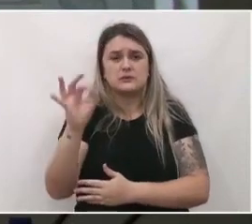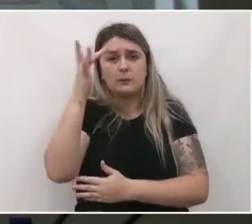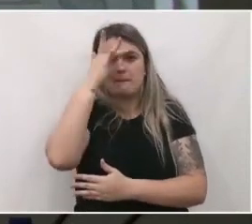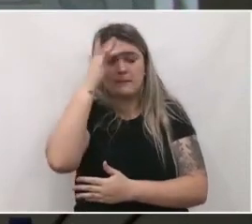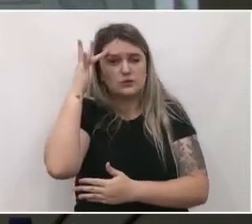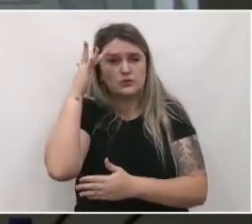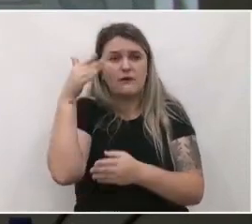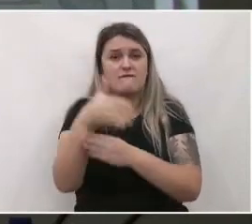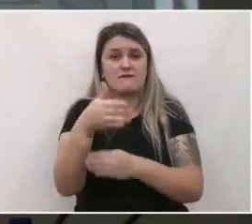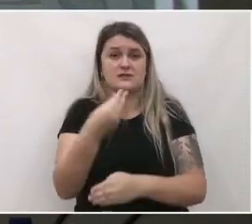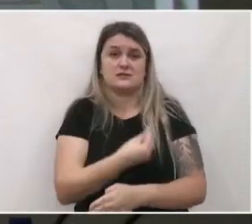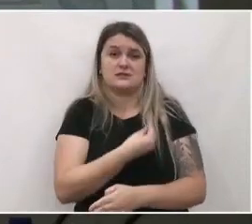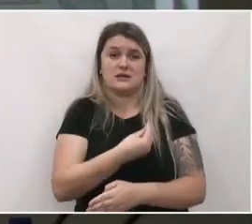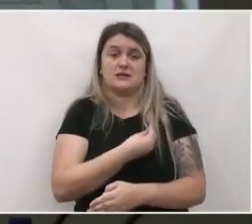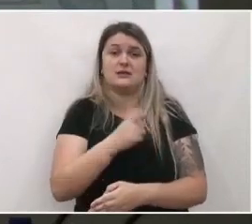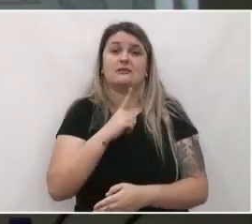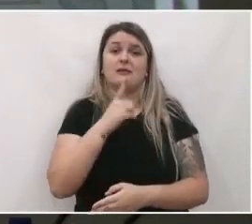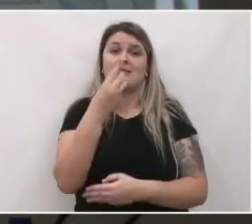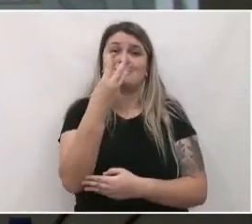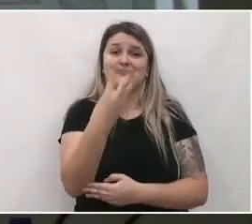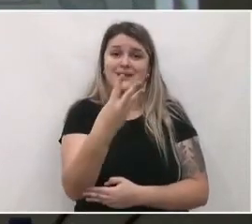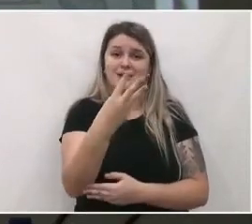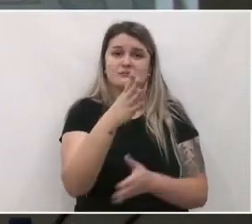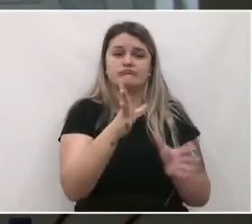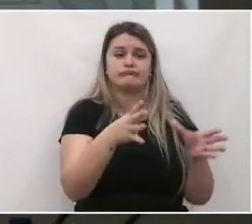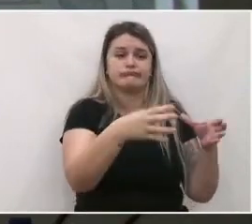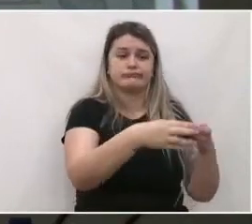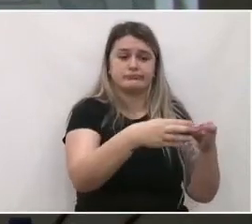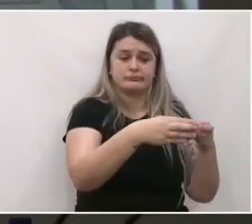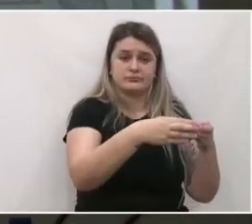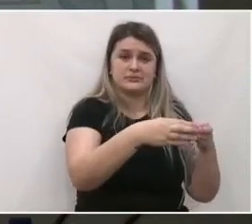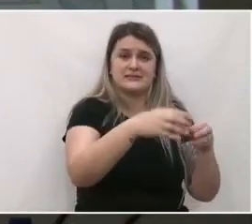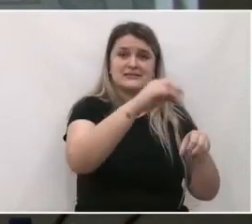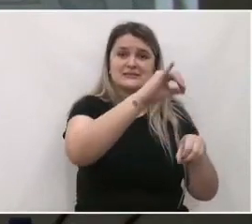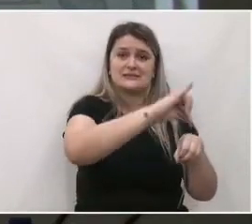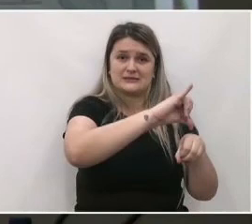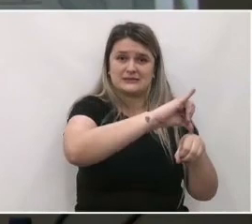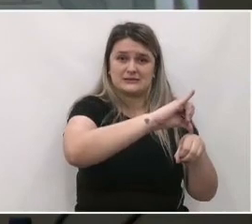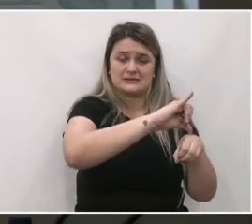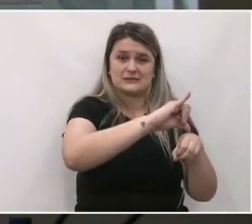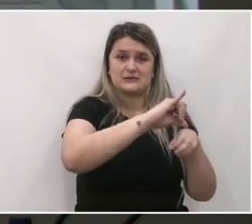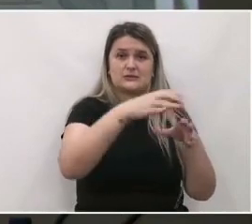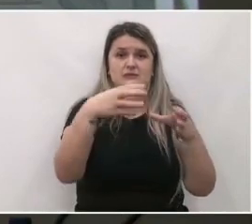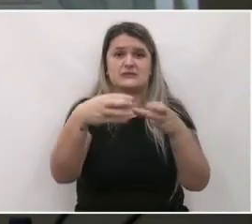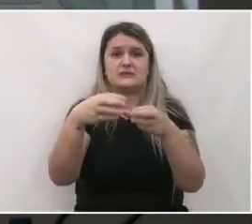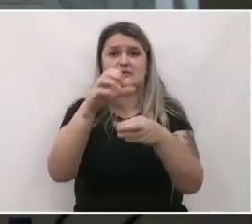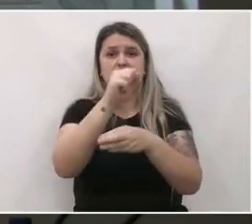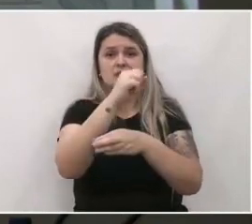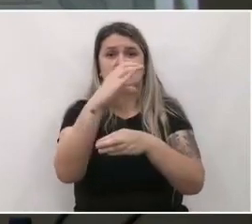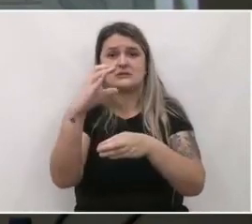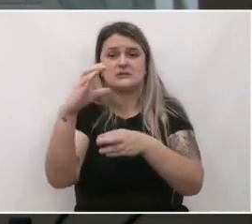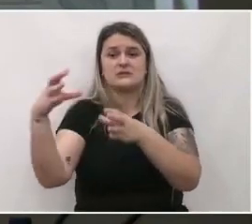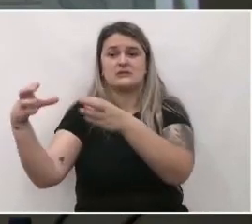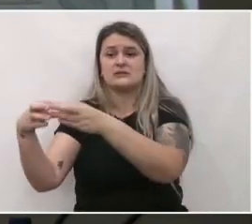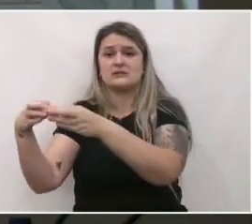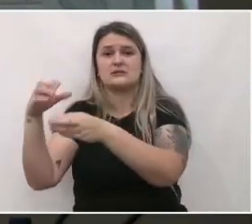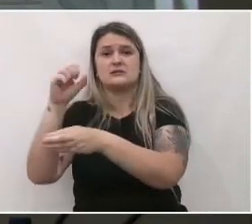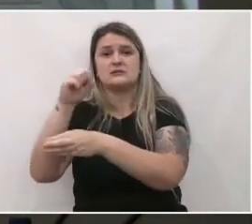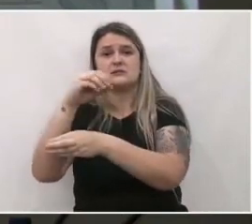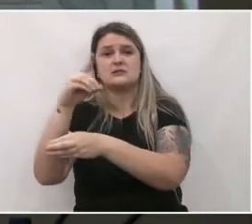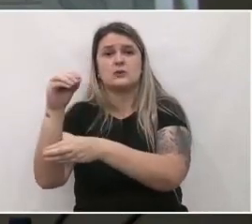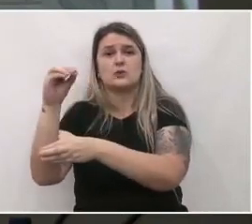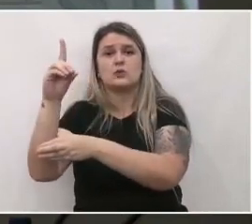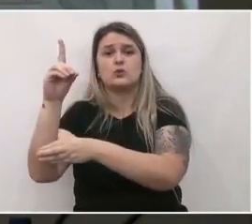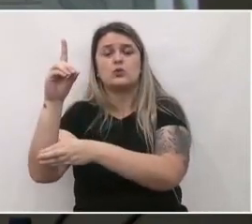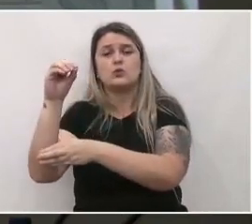sendo compostas por três distritos, o distrito-sede de União da Vitória, São Cristóvão e São Domingos. E